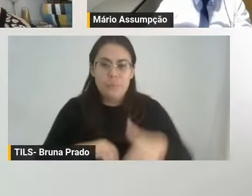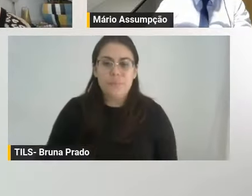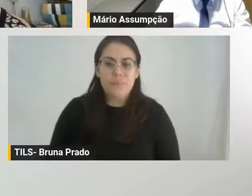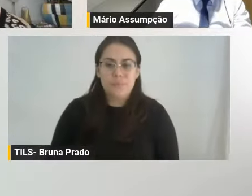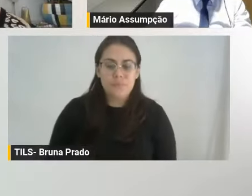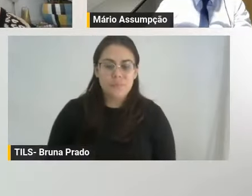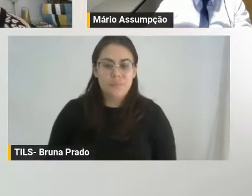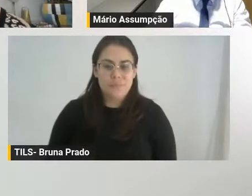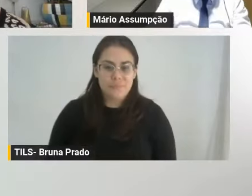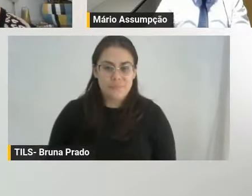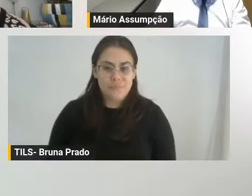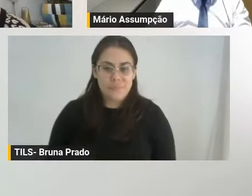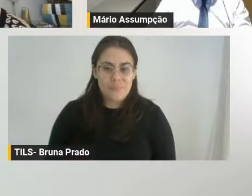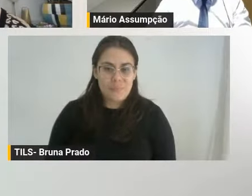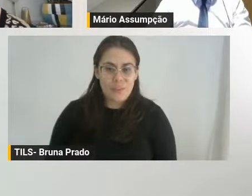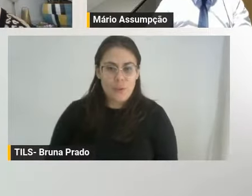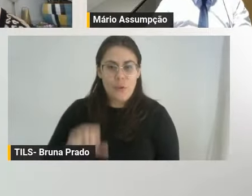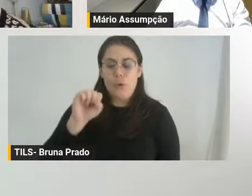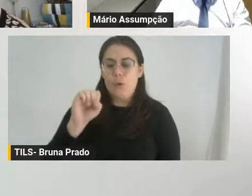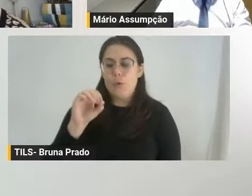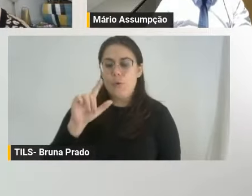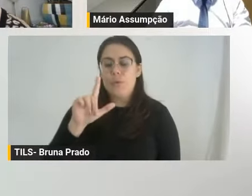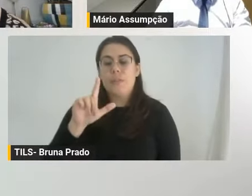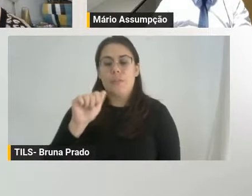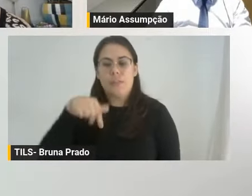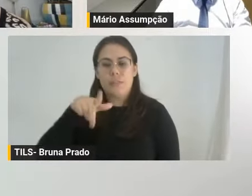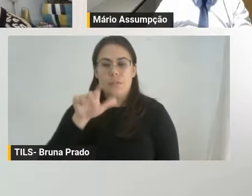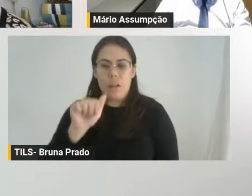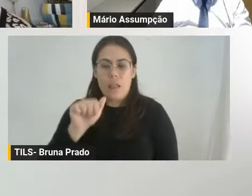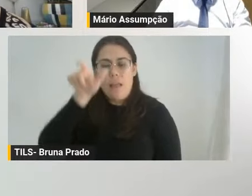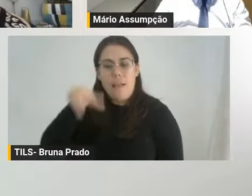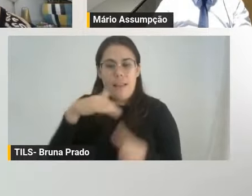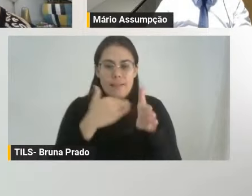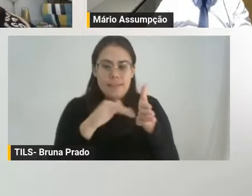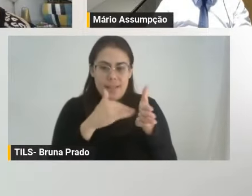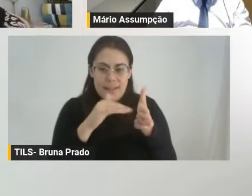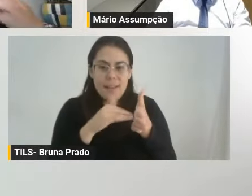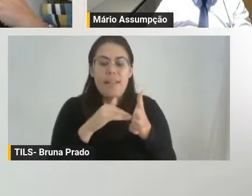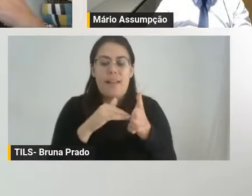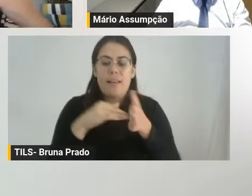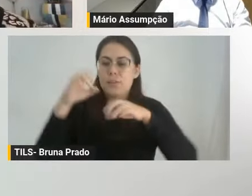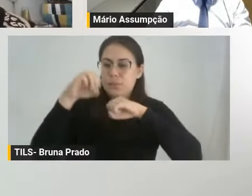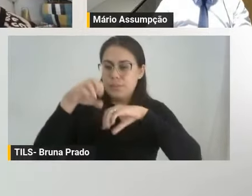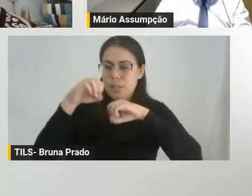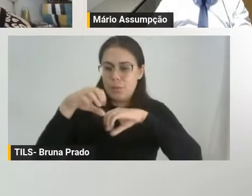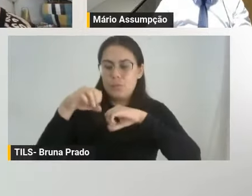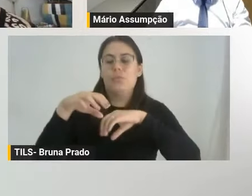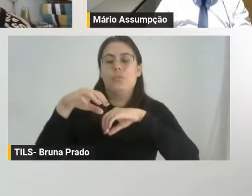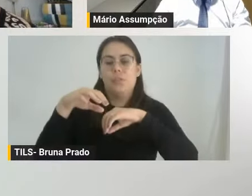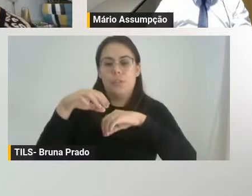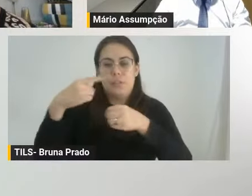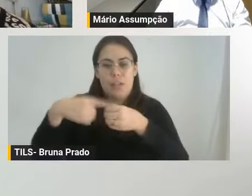A senhora Rosângela Babinska é nossa secretária adjunta aqui no gabinete da Secretaria de Educação de São Bernardo. É